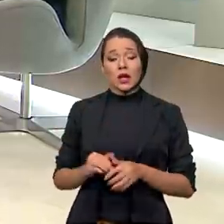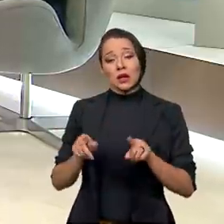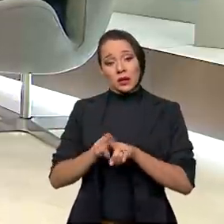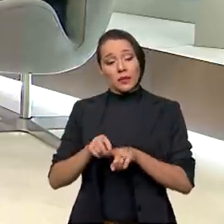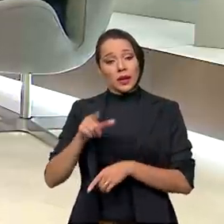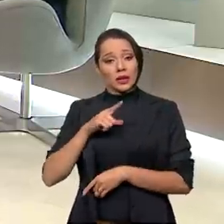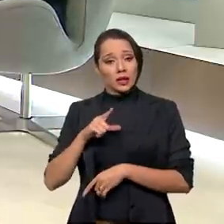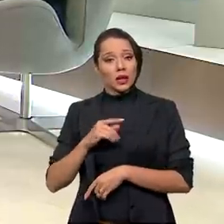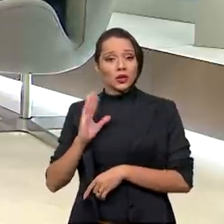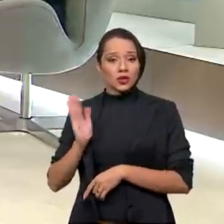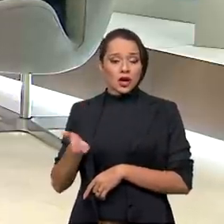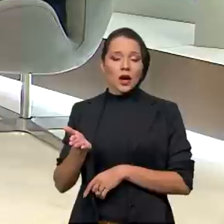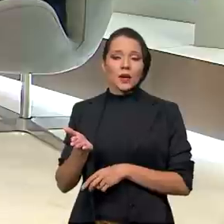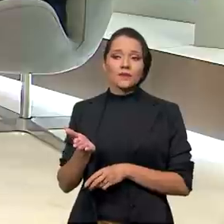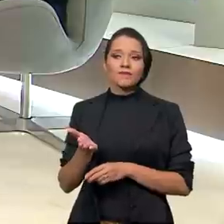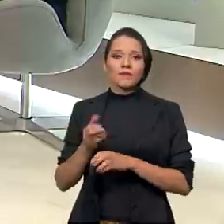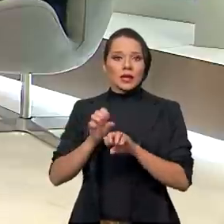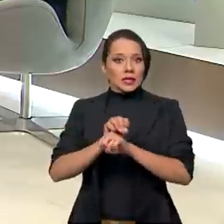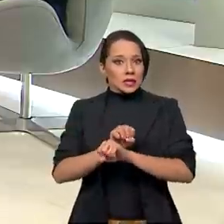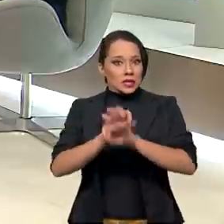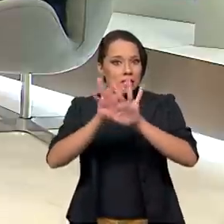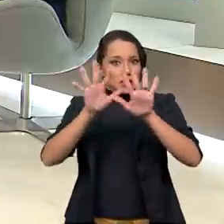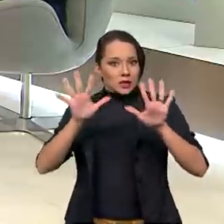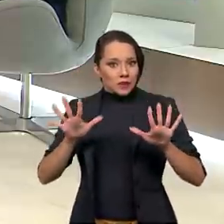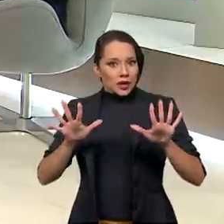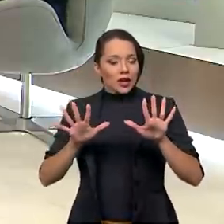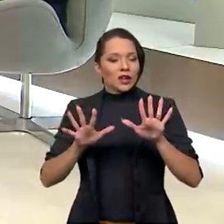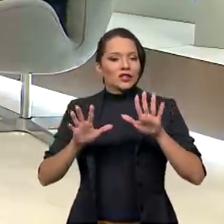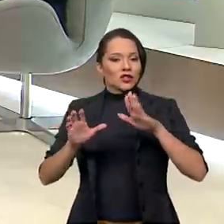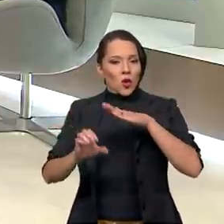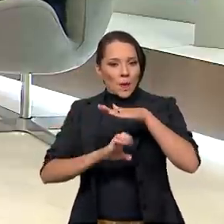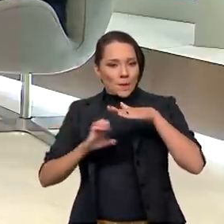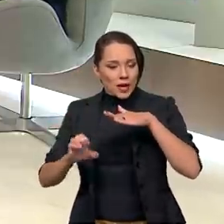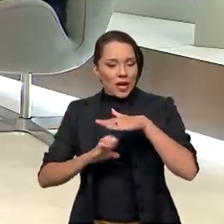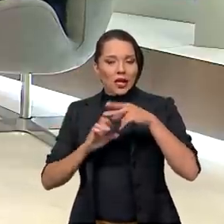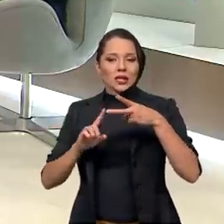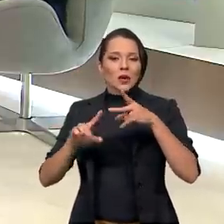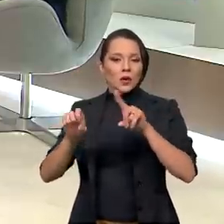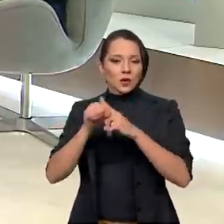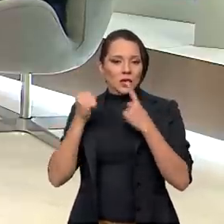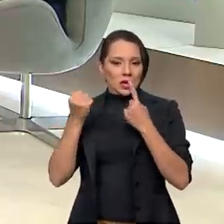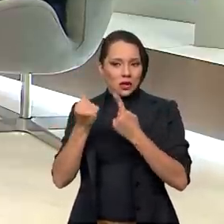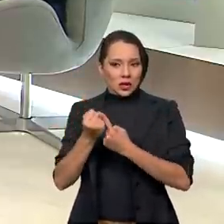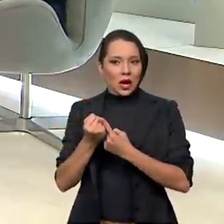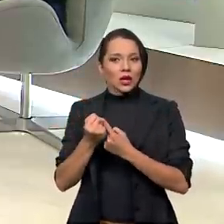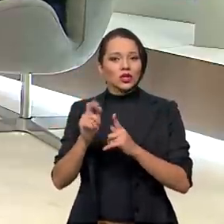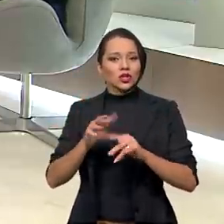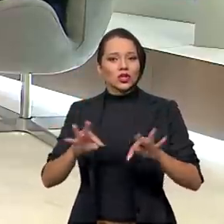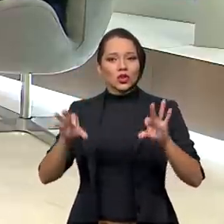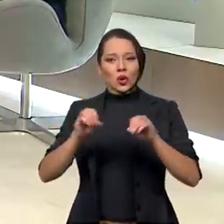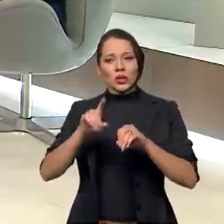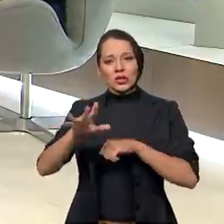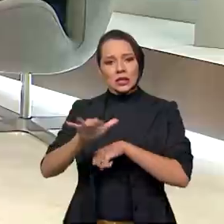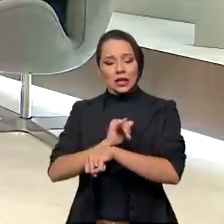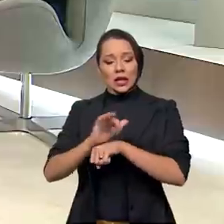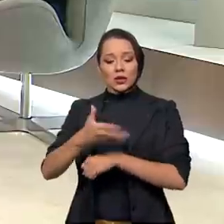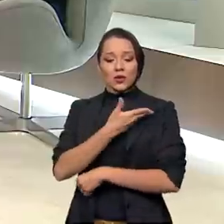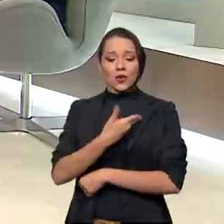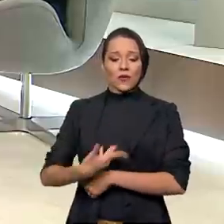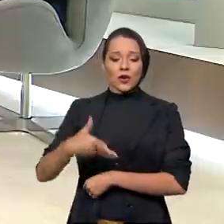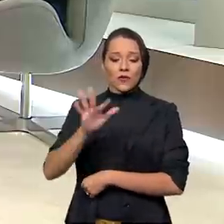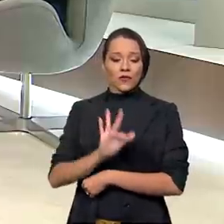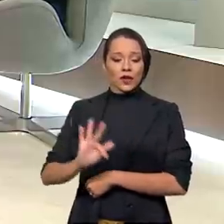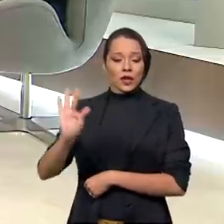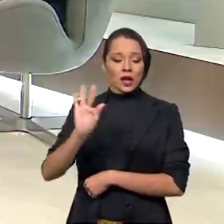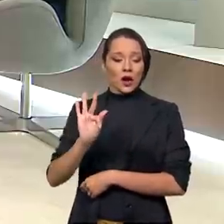também tratado de forma transparente com a empresa e com a sociedade de todas essas ações que o governo federal